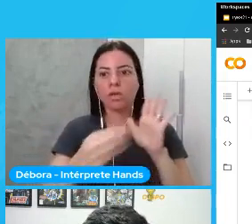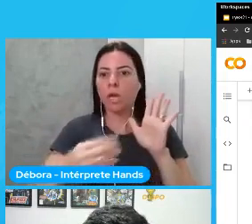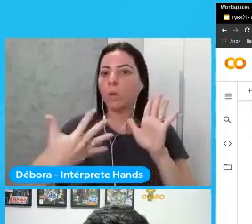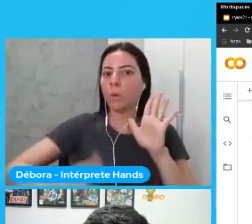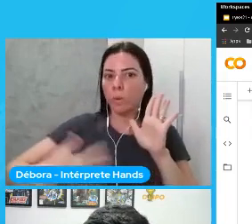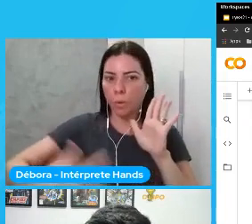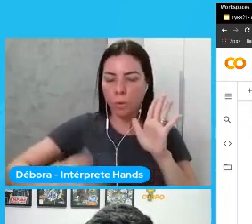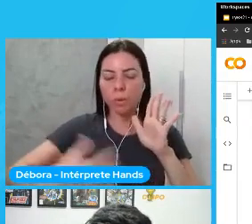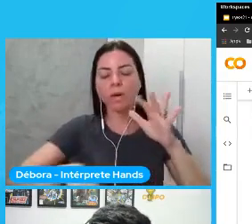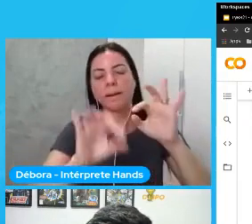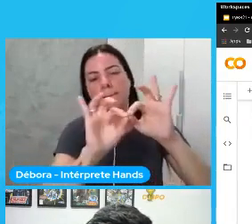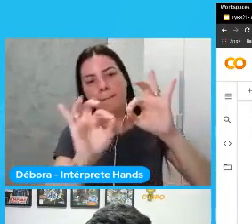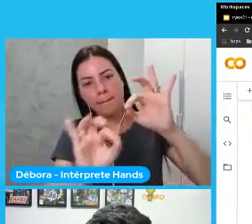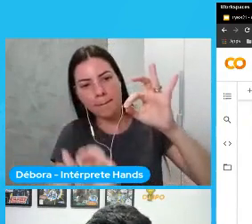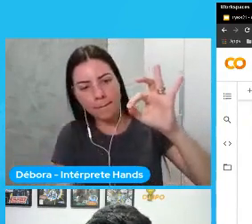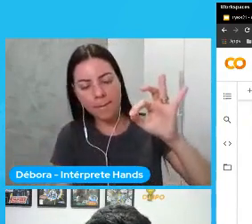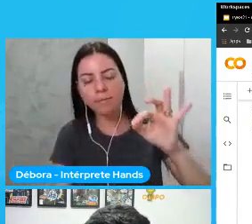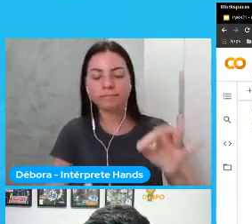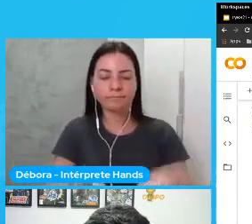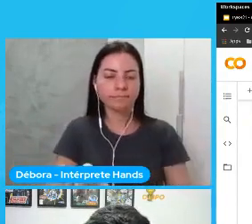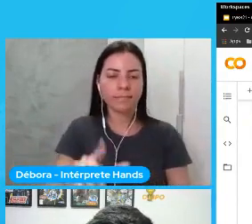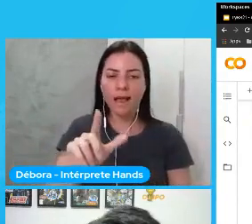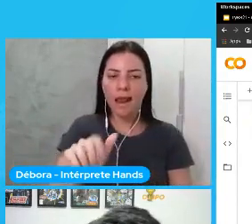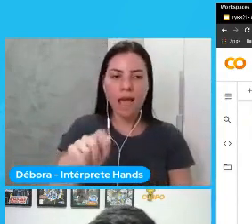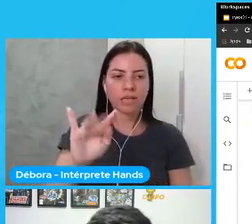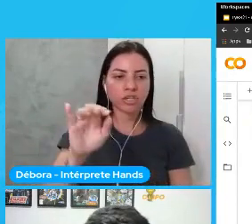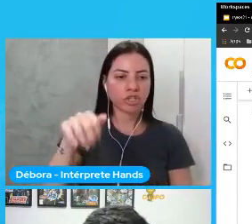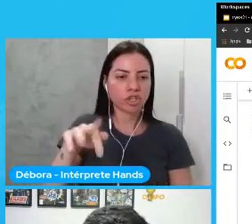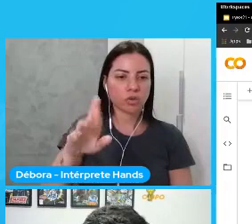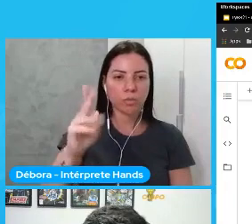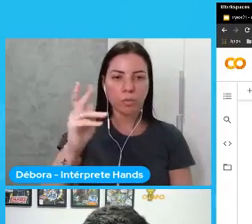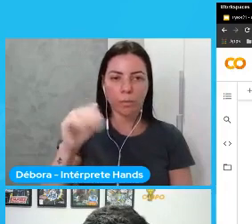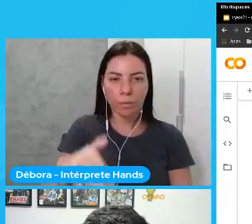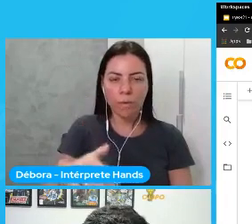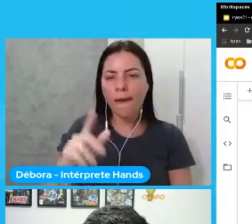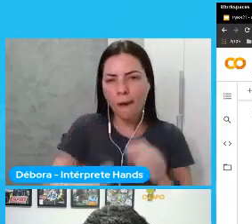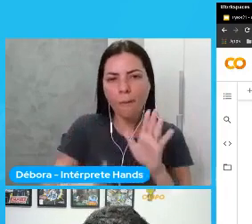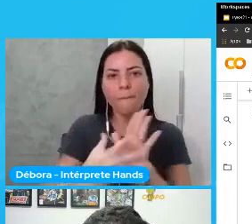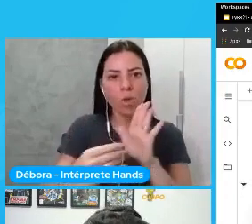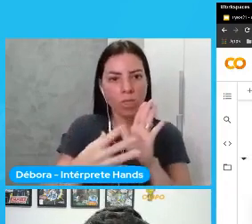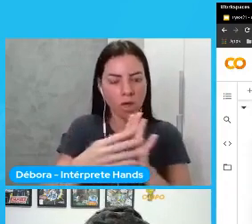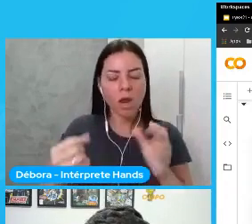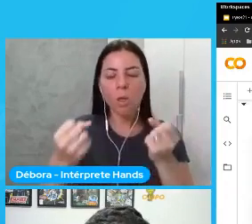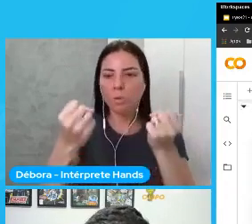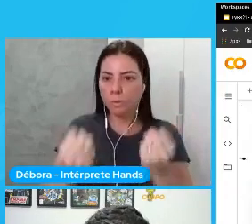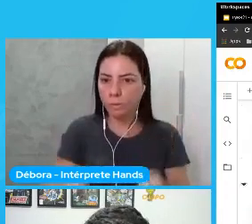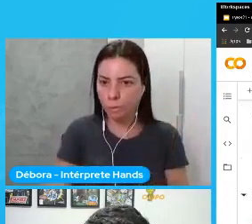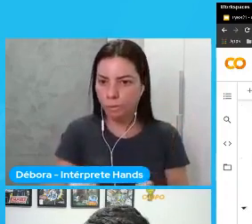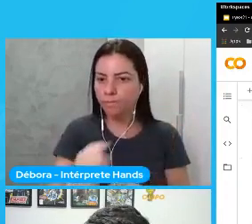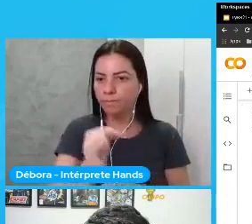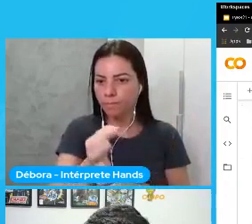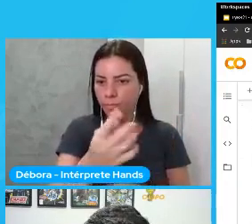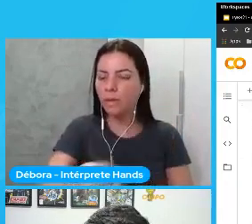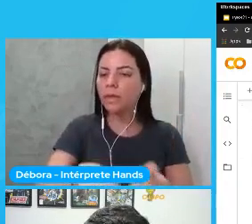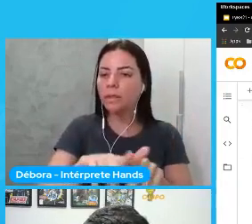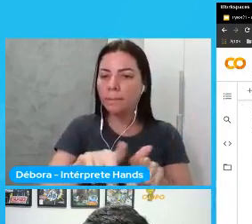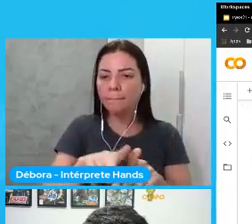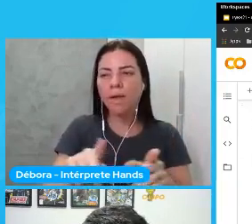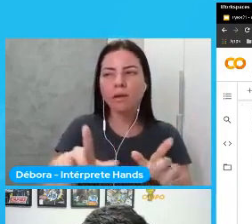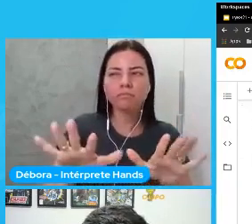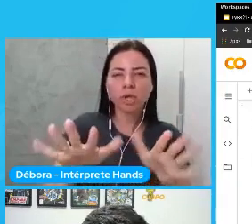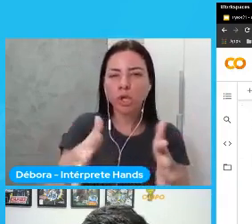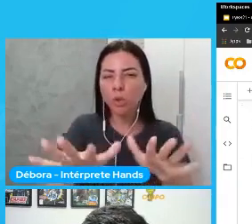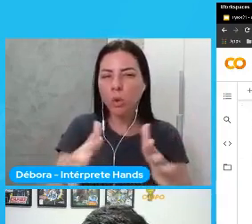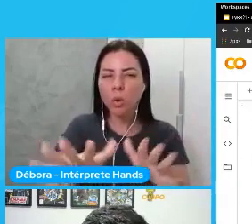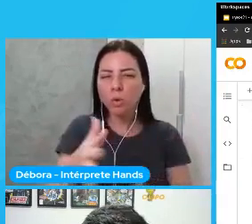tem bastante mesmo sendo light é um modelo relativamente robusto né acho que ele dá em torno